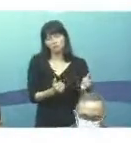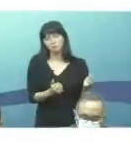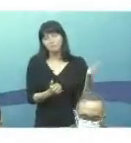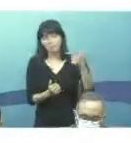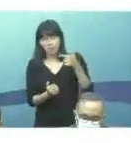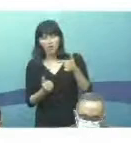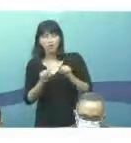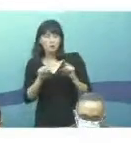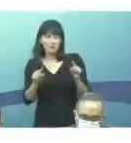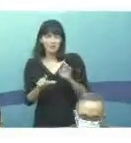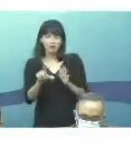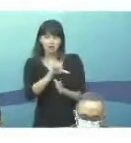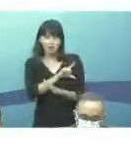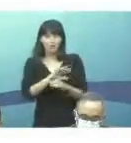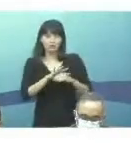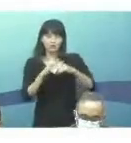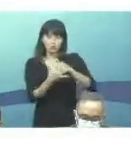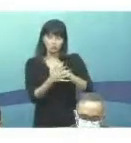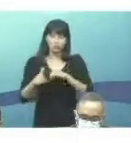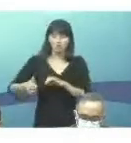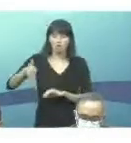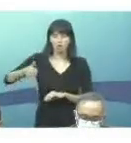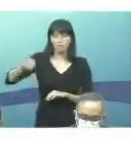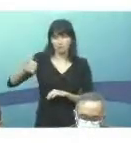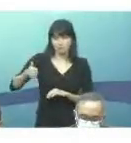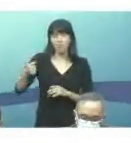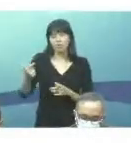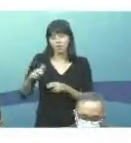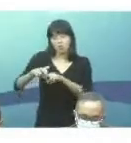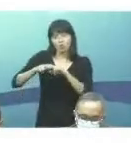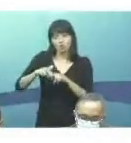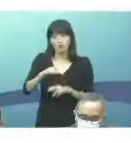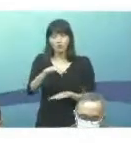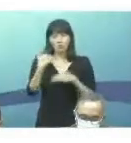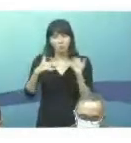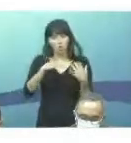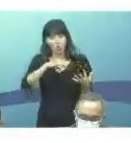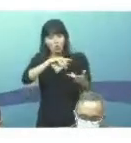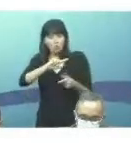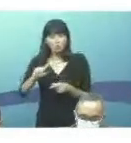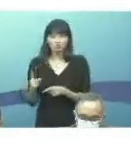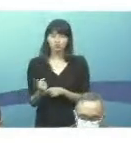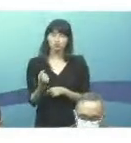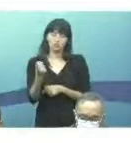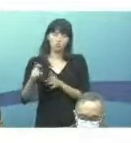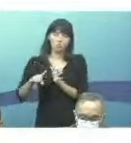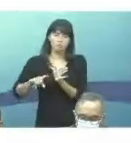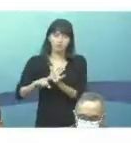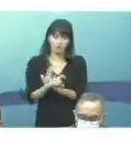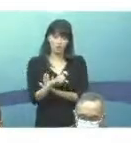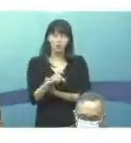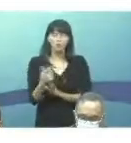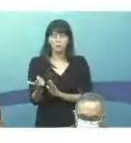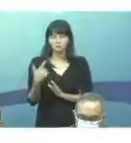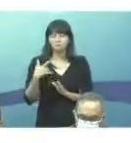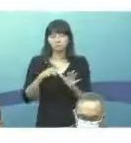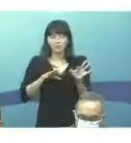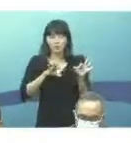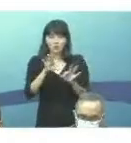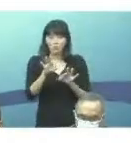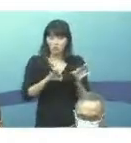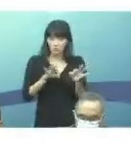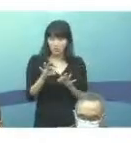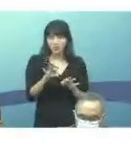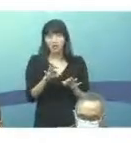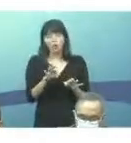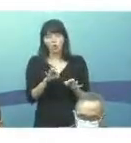da Covid-19, era a primeira causa de óbito no mundo por um único agente infeccioso. A Organização Mundial de Saúde